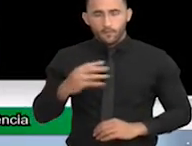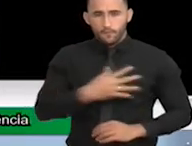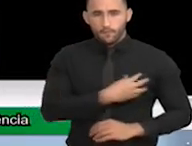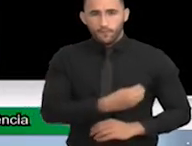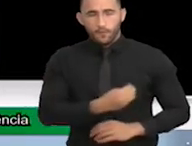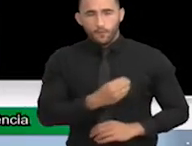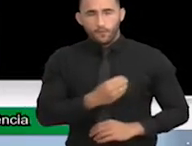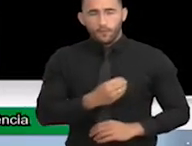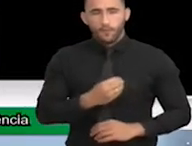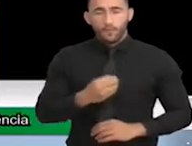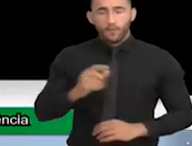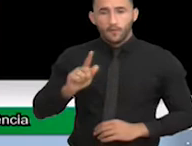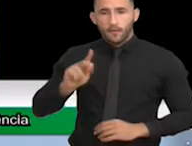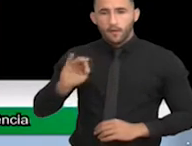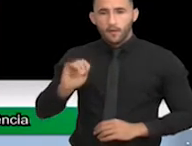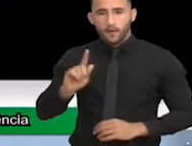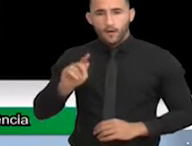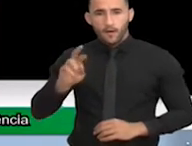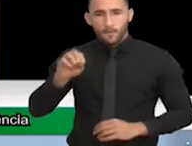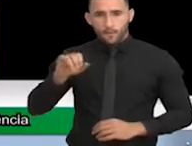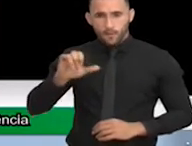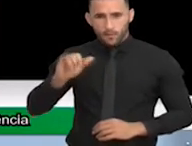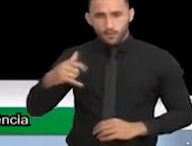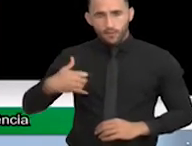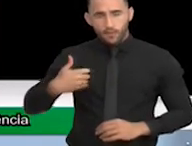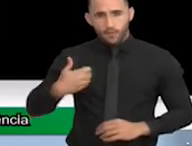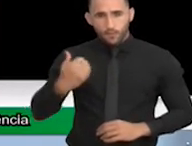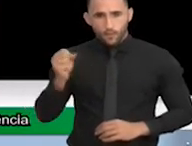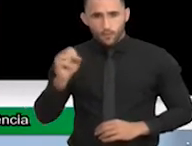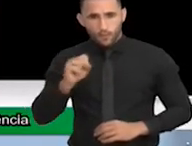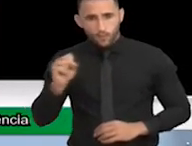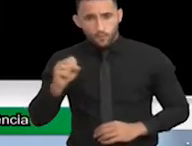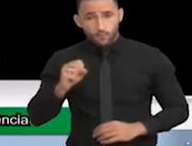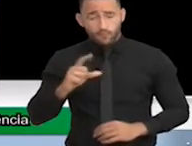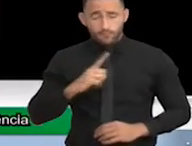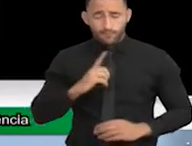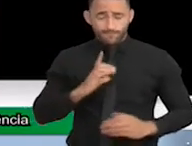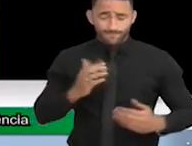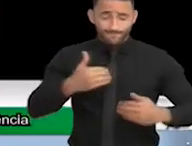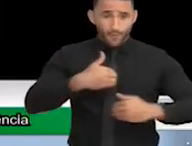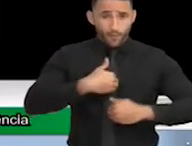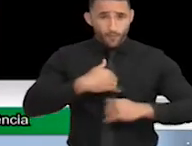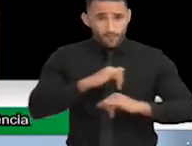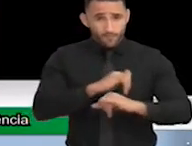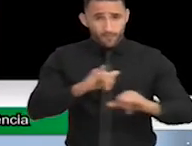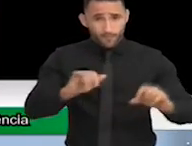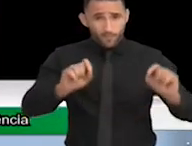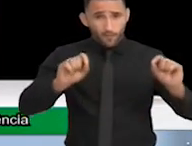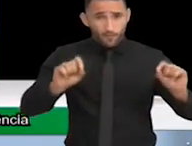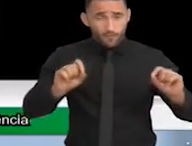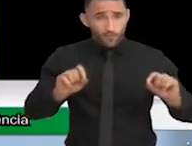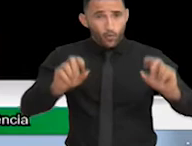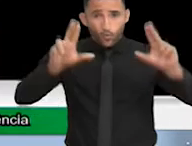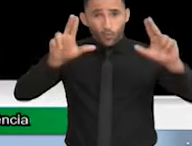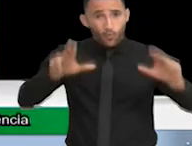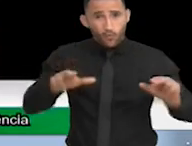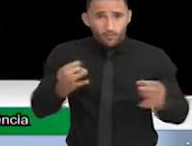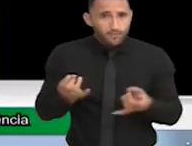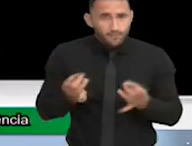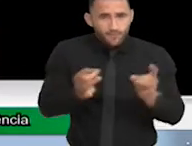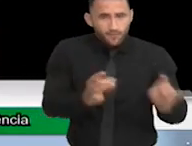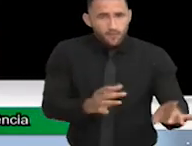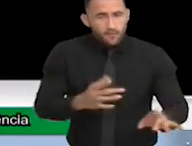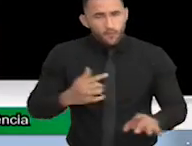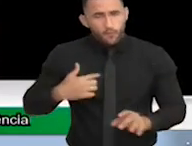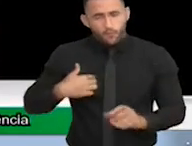moderadamente severo. Nem quis dizer para vocês que não existam. Eu e minha irmã aqui já passamos 8